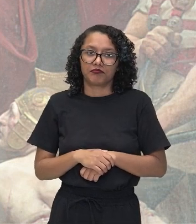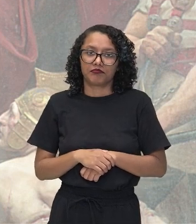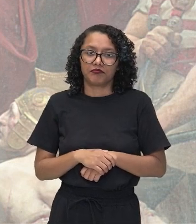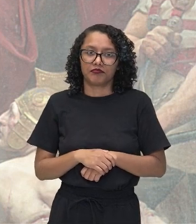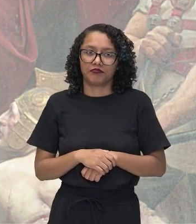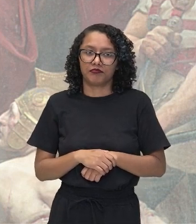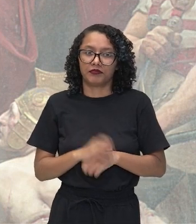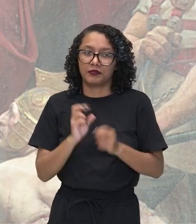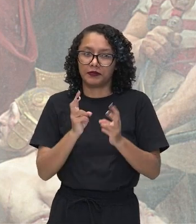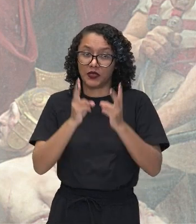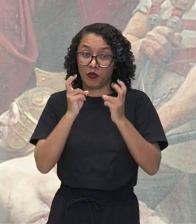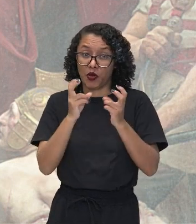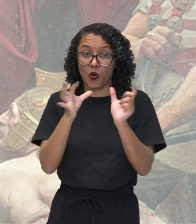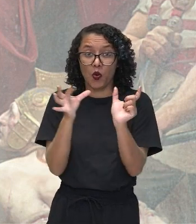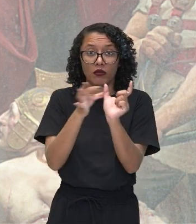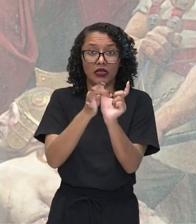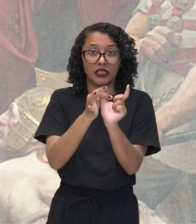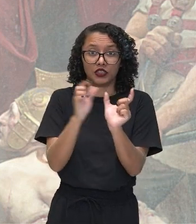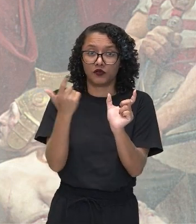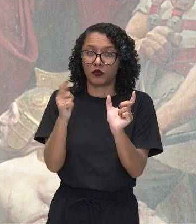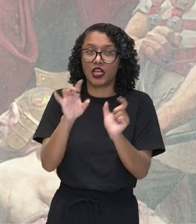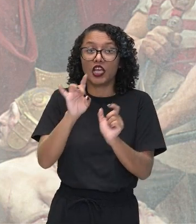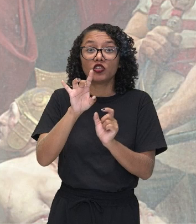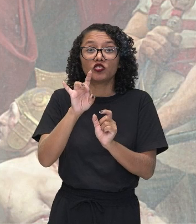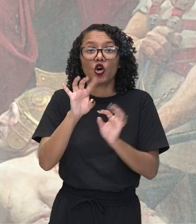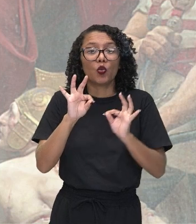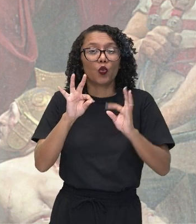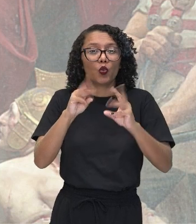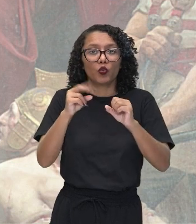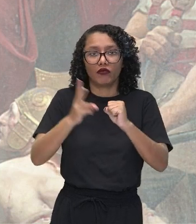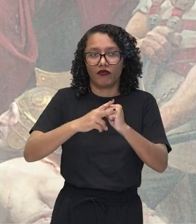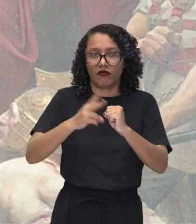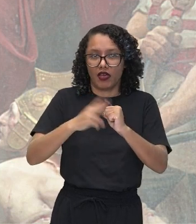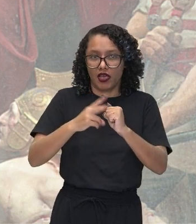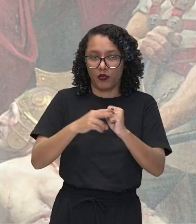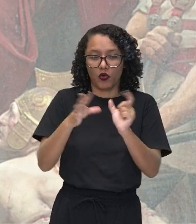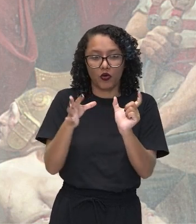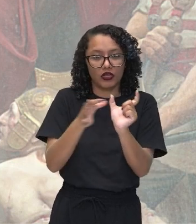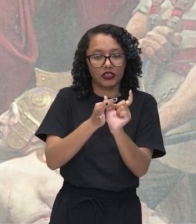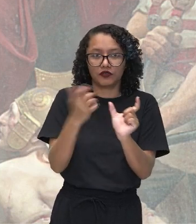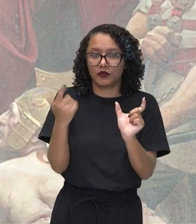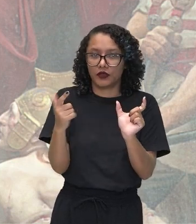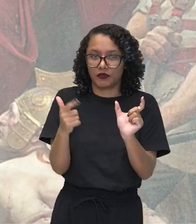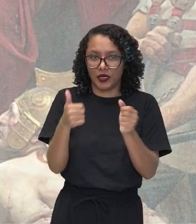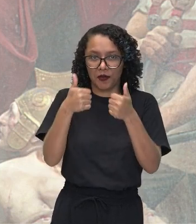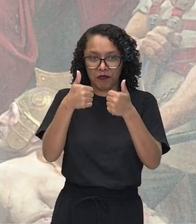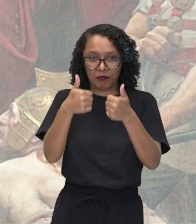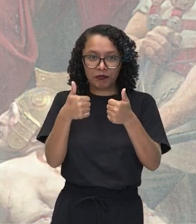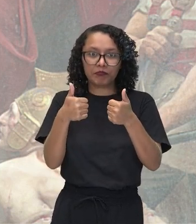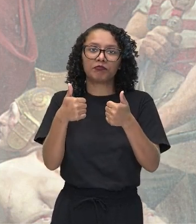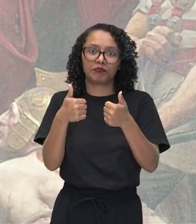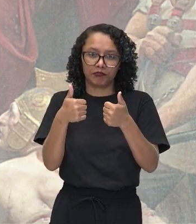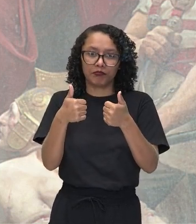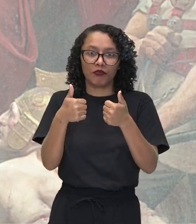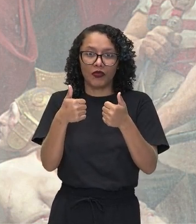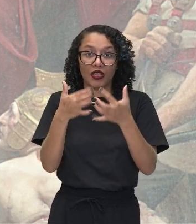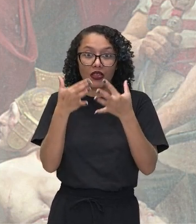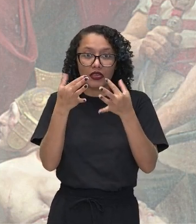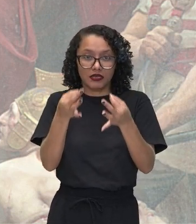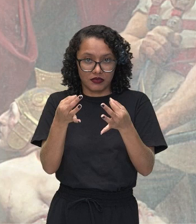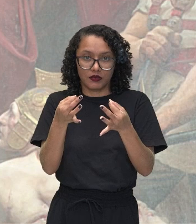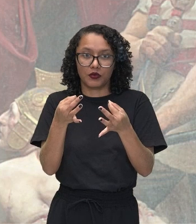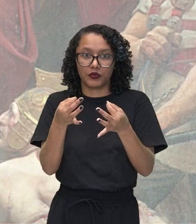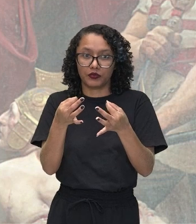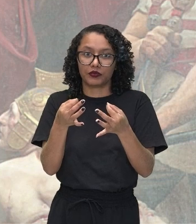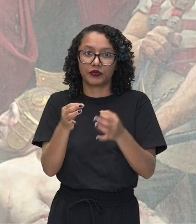nós não temos conectivos, não temos conjunções, não temos síndodos. Então, notem aí que nós temos também. Podemos também